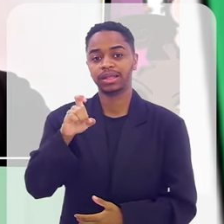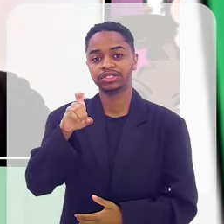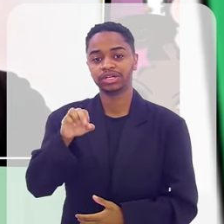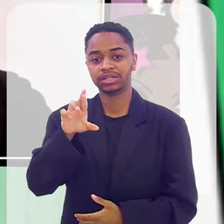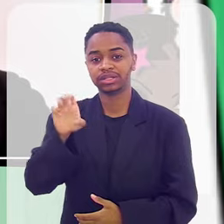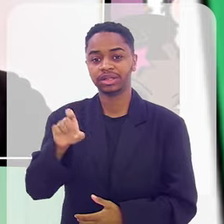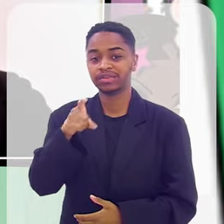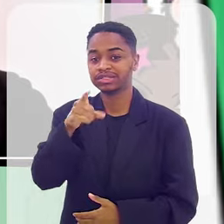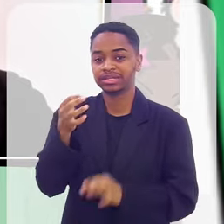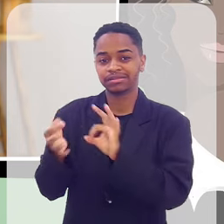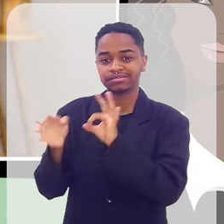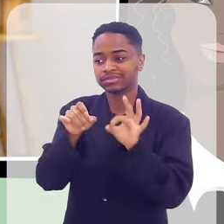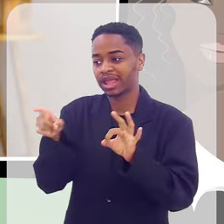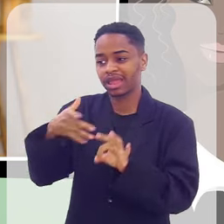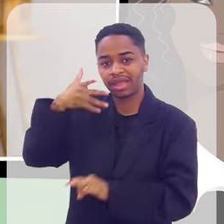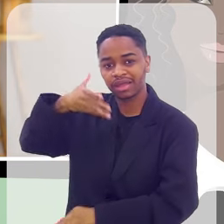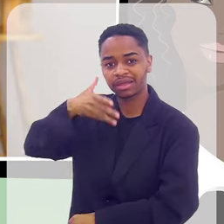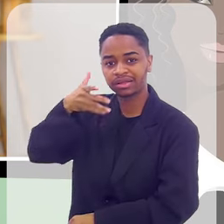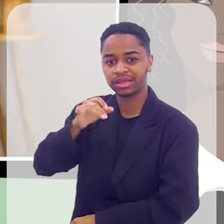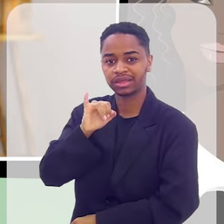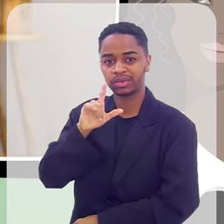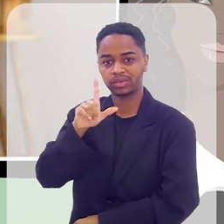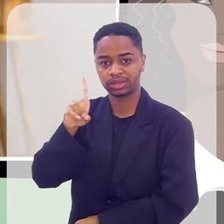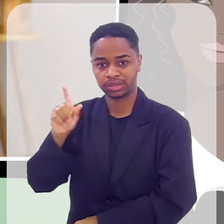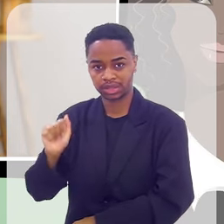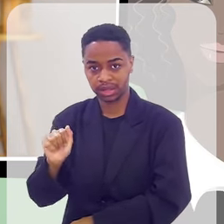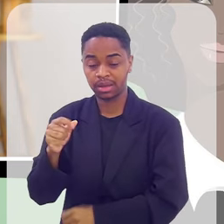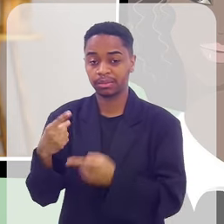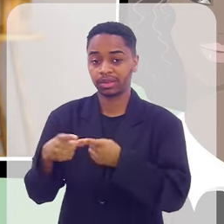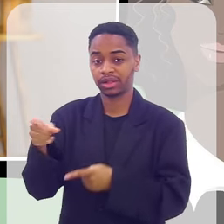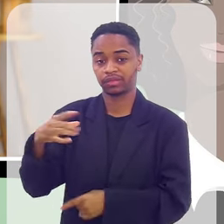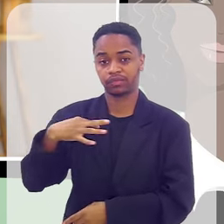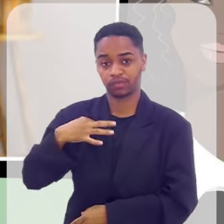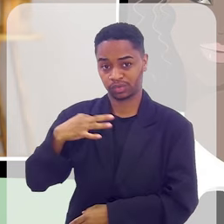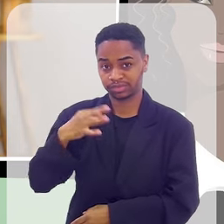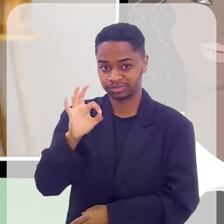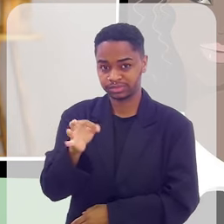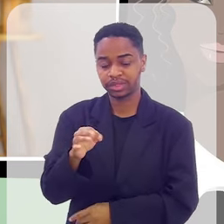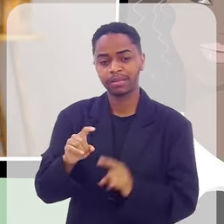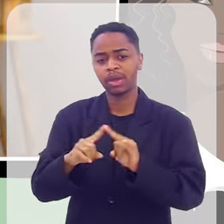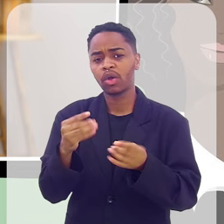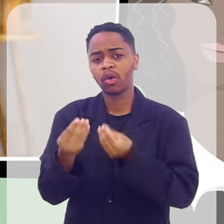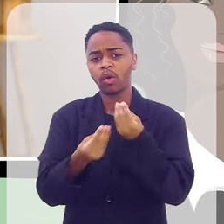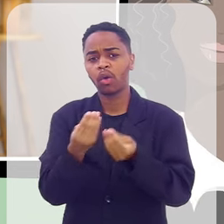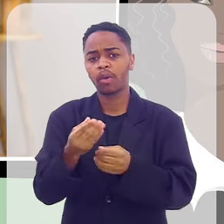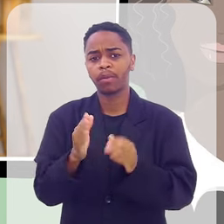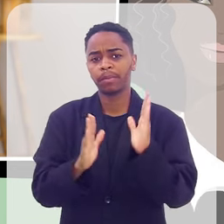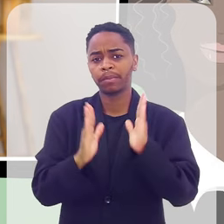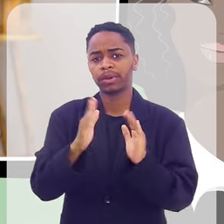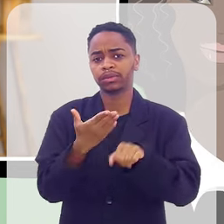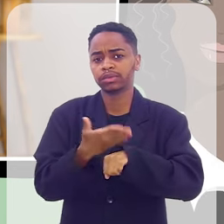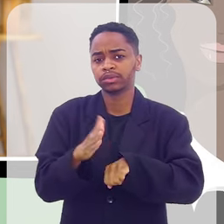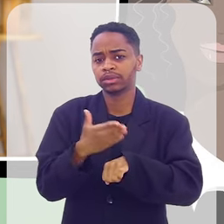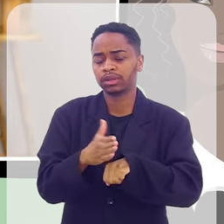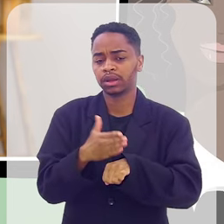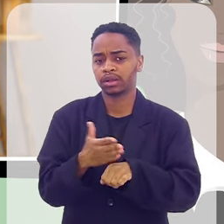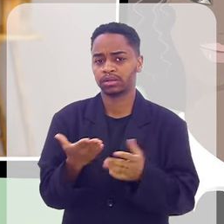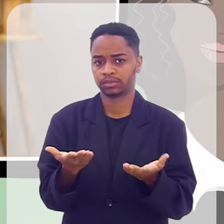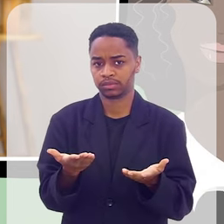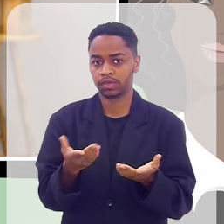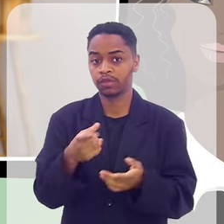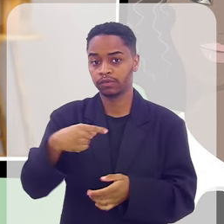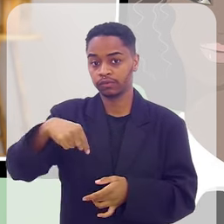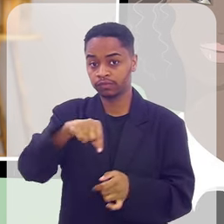Alexandre, ouvindo esse depoimento da Ilda, de uma voluntária, no treinamento, vocês também